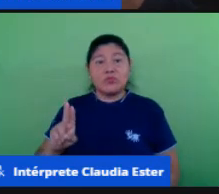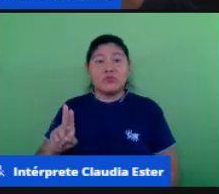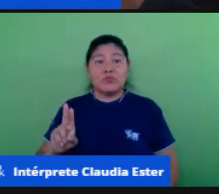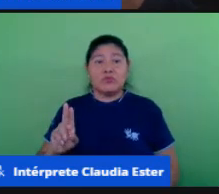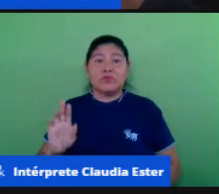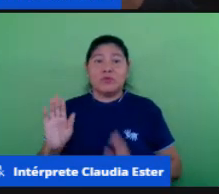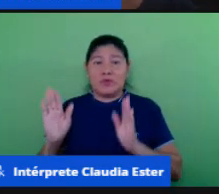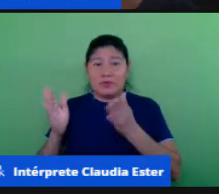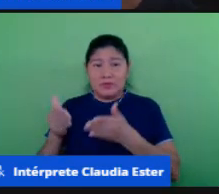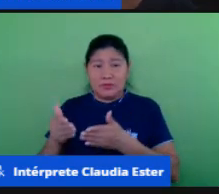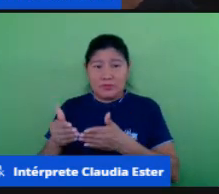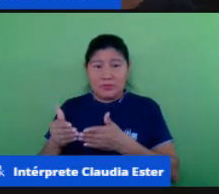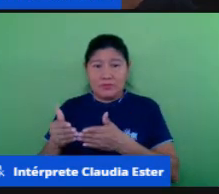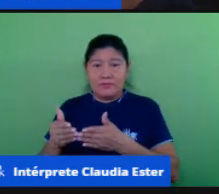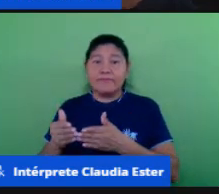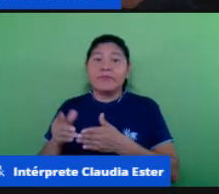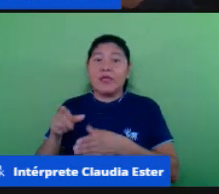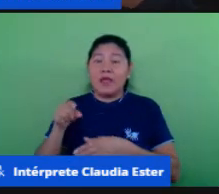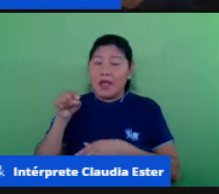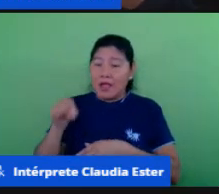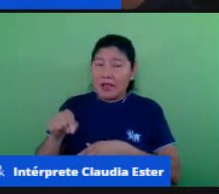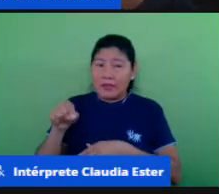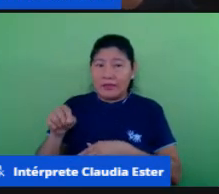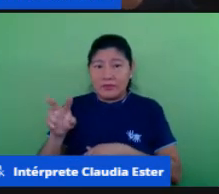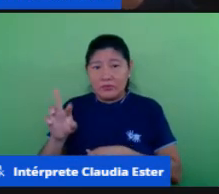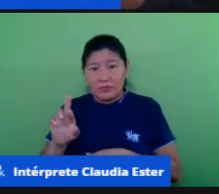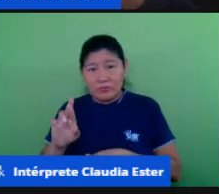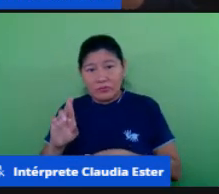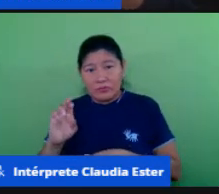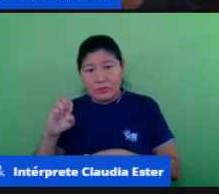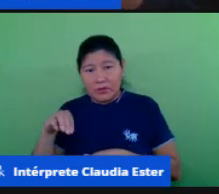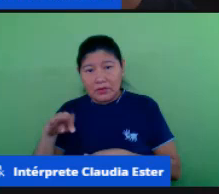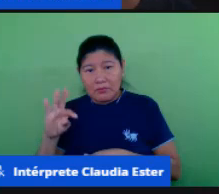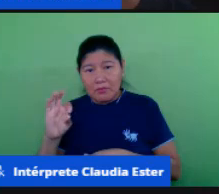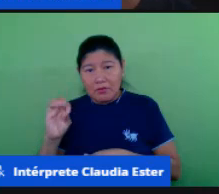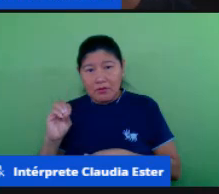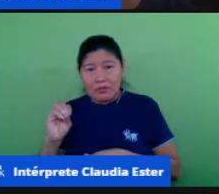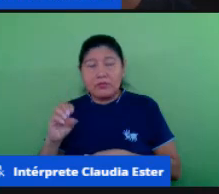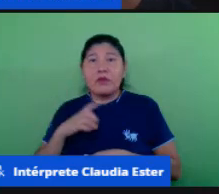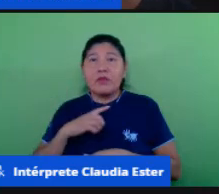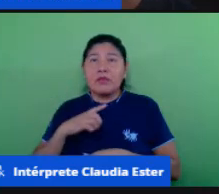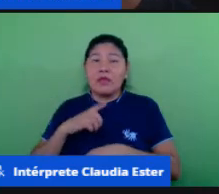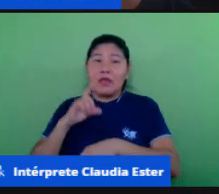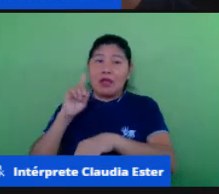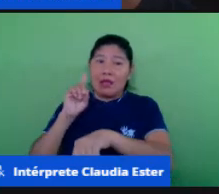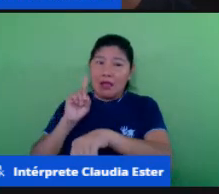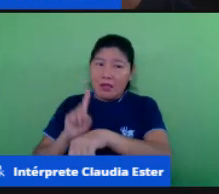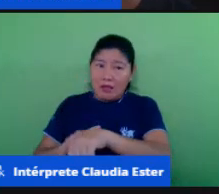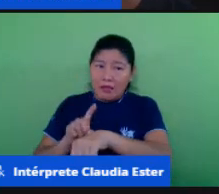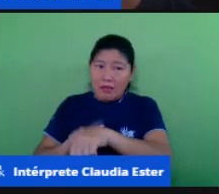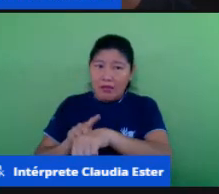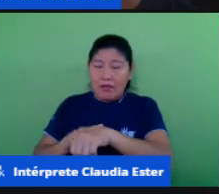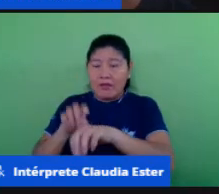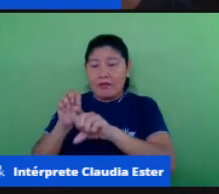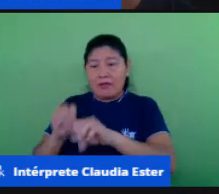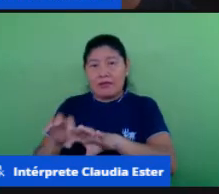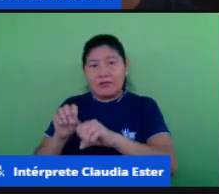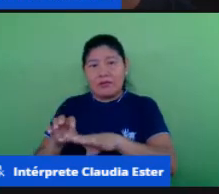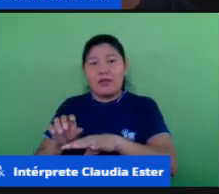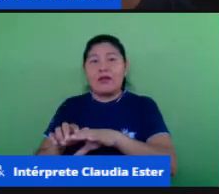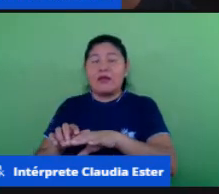no remoto a síntese é aulas em tempo real no mesmo horário né a mesma